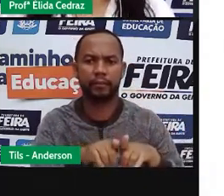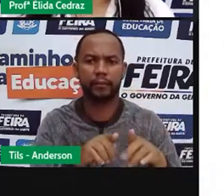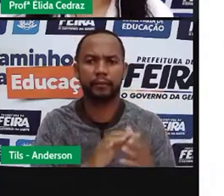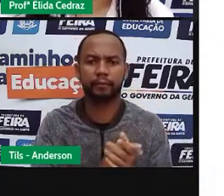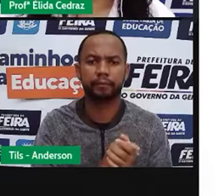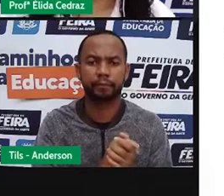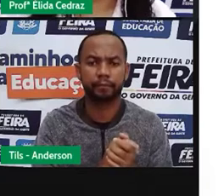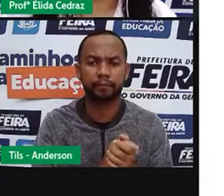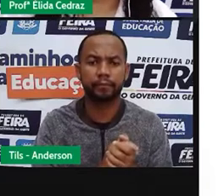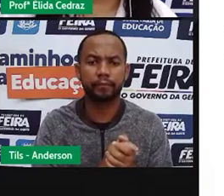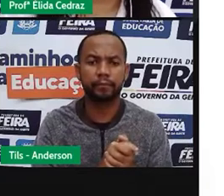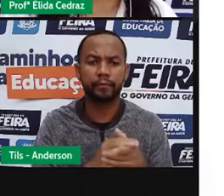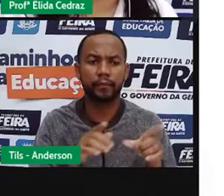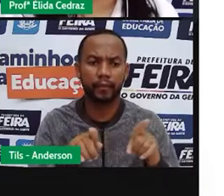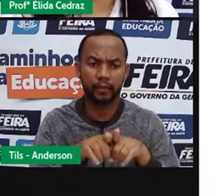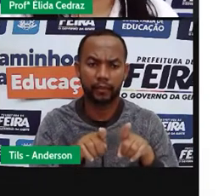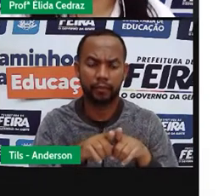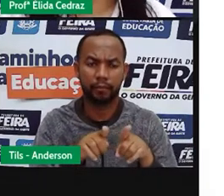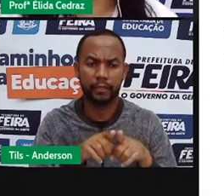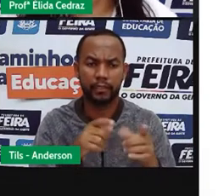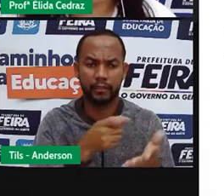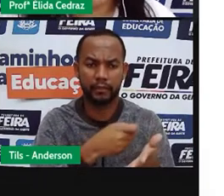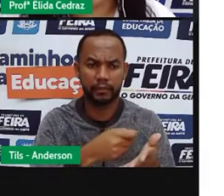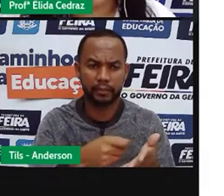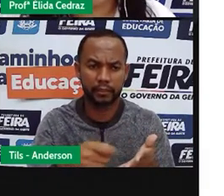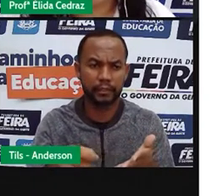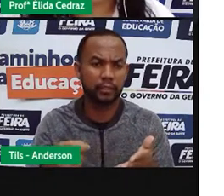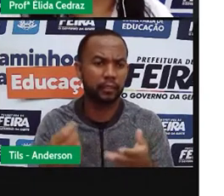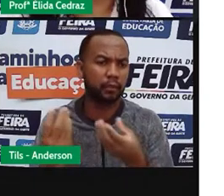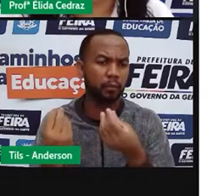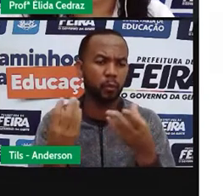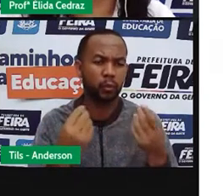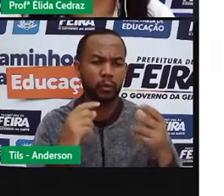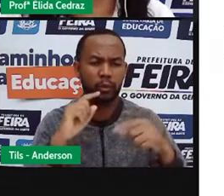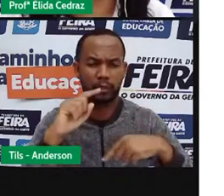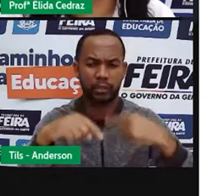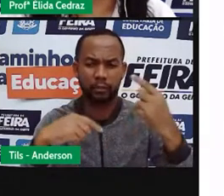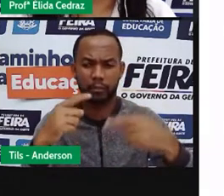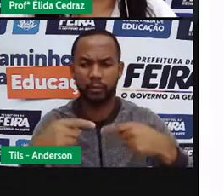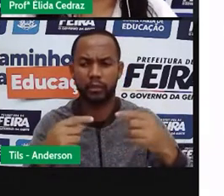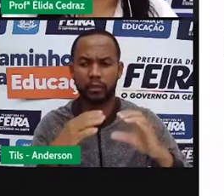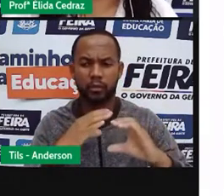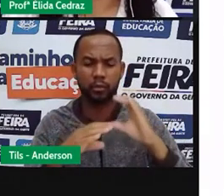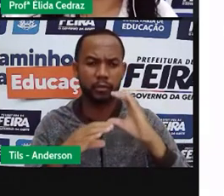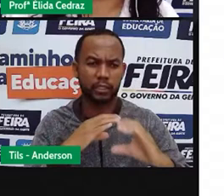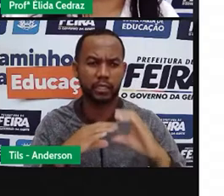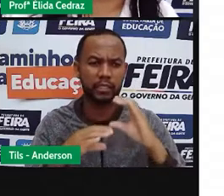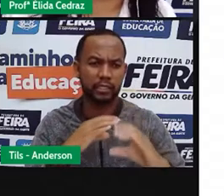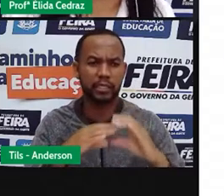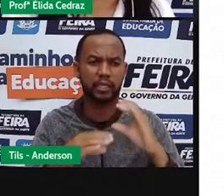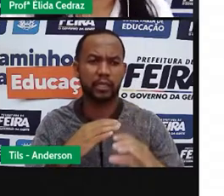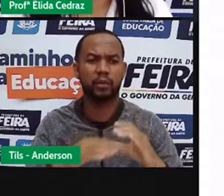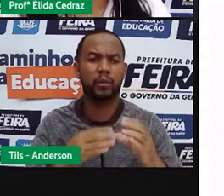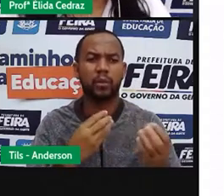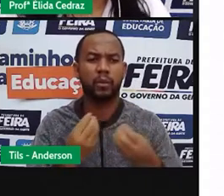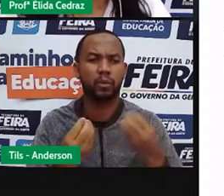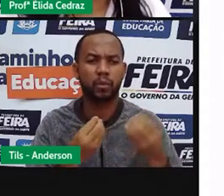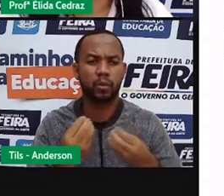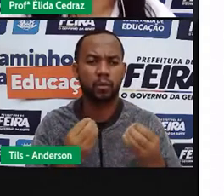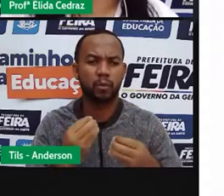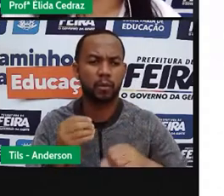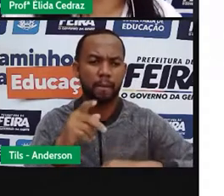Com o surgimento da escrita, muito tempo depois, a comunicação passou a ser registrada em